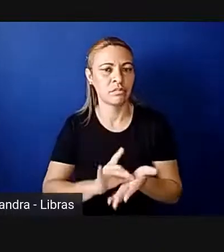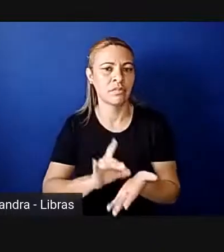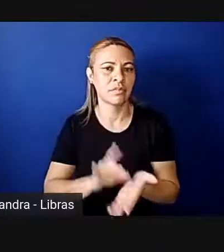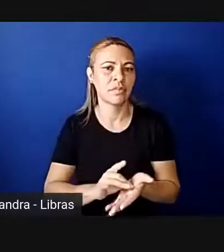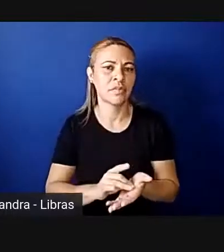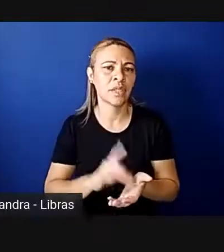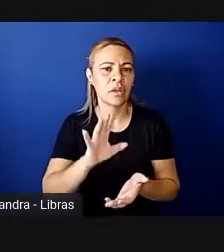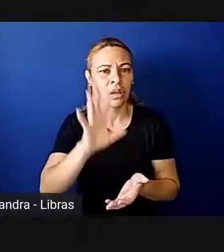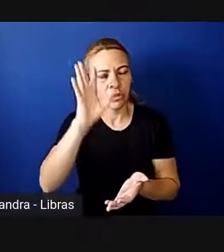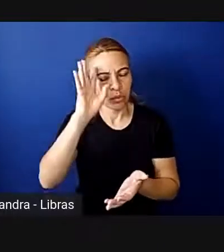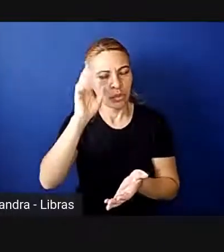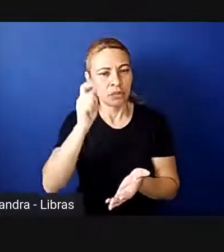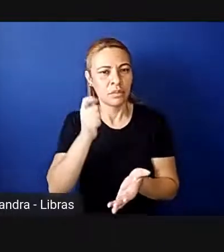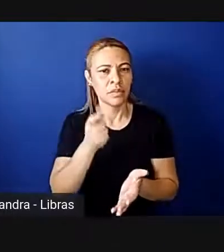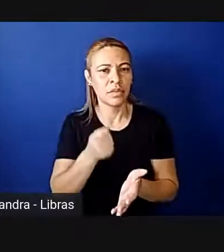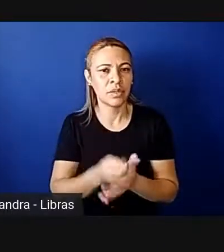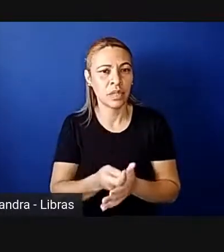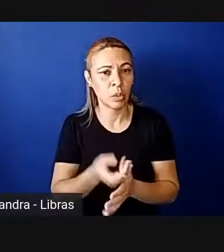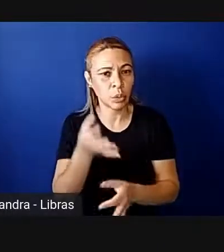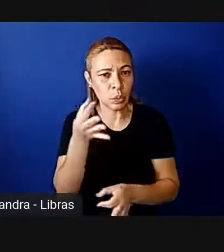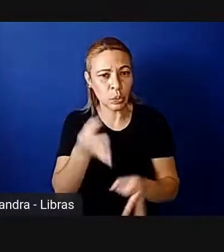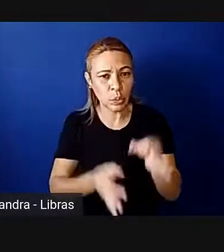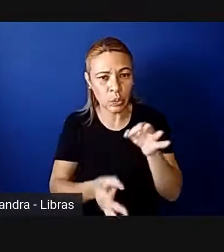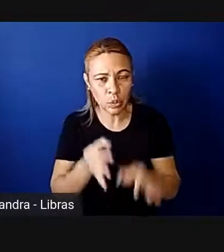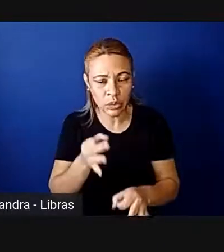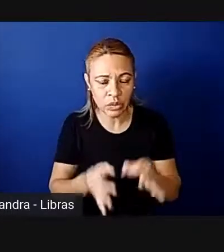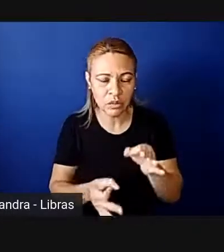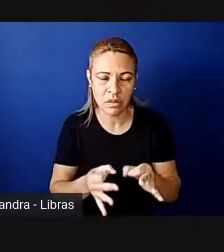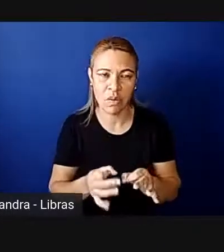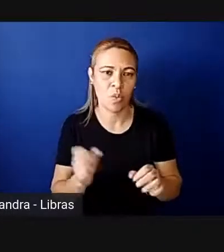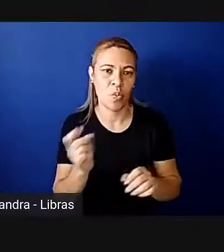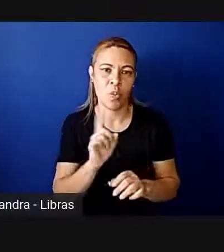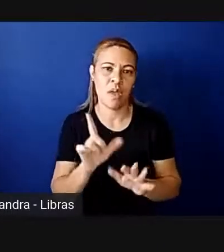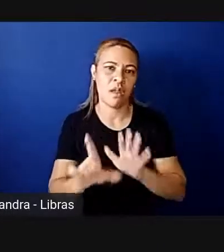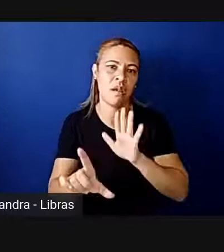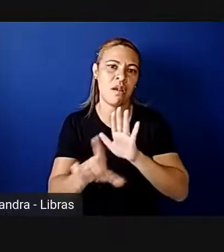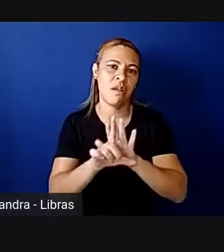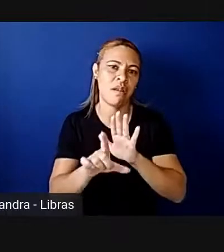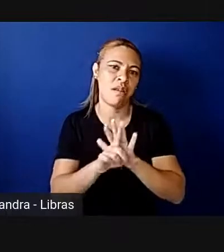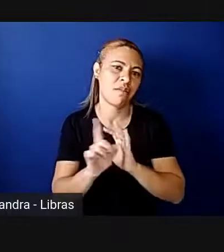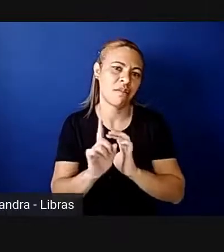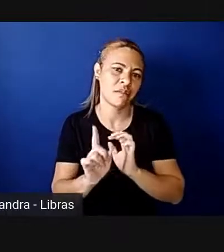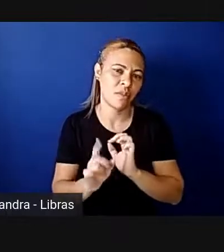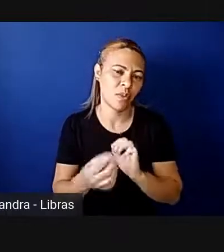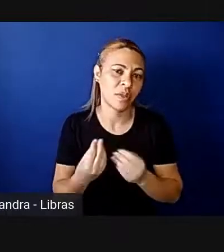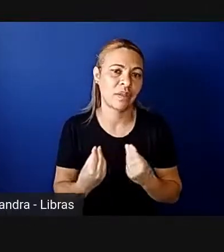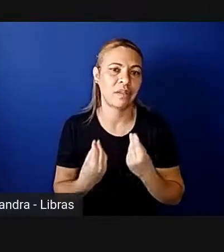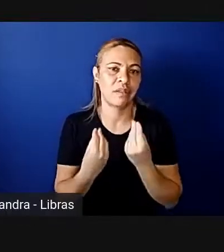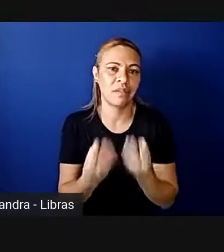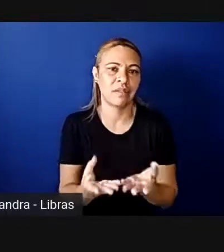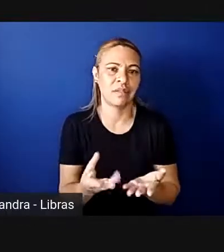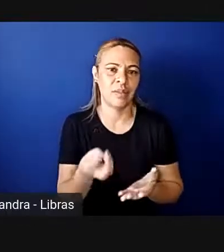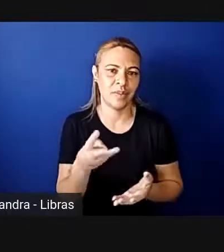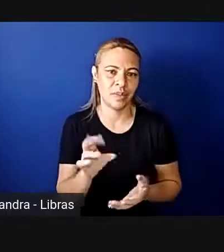foi uma decisão do judiciário, portanto, não foi uma lei que consagrou esses 30%, né,